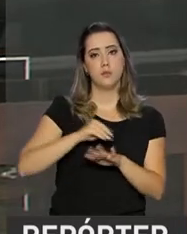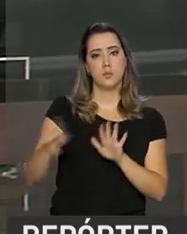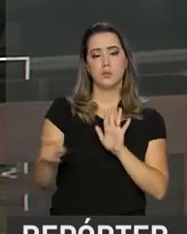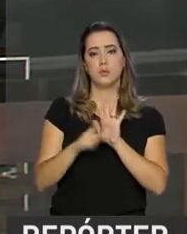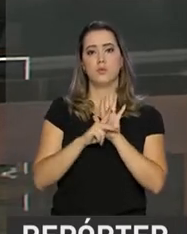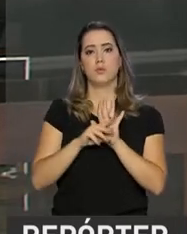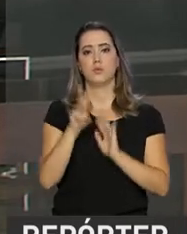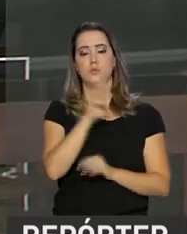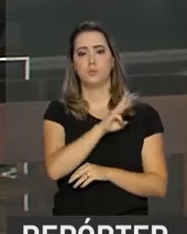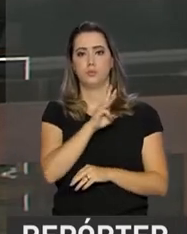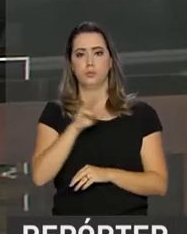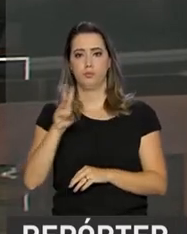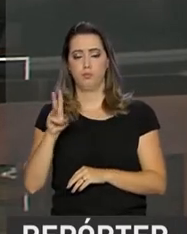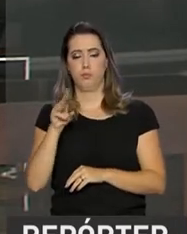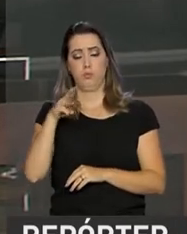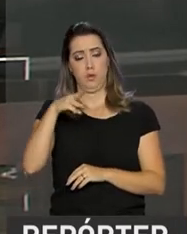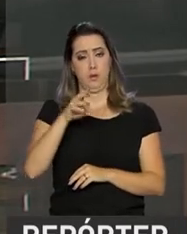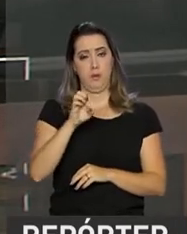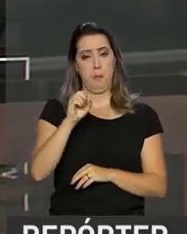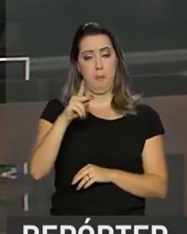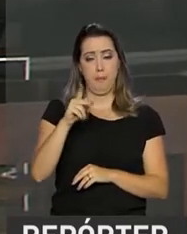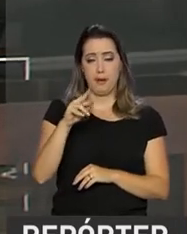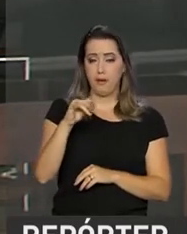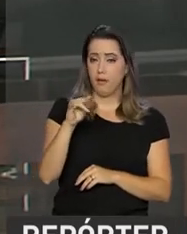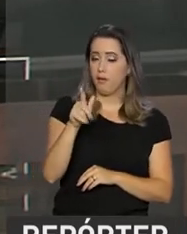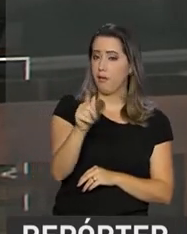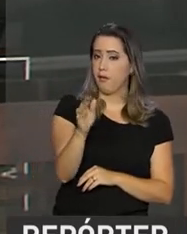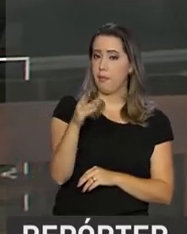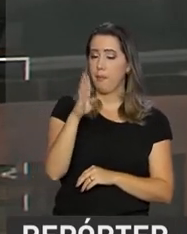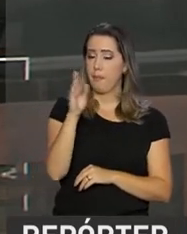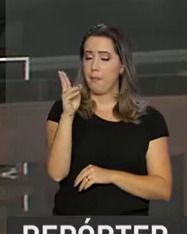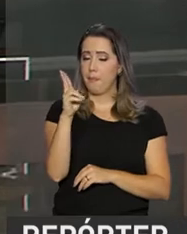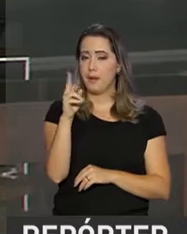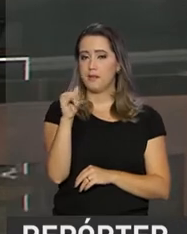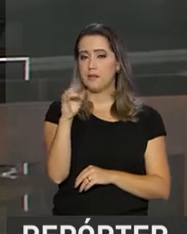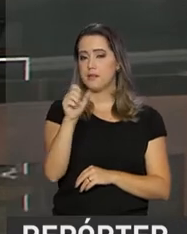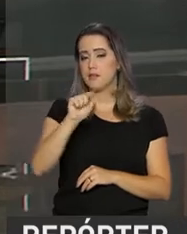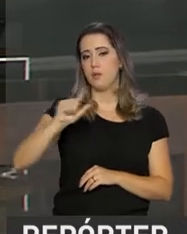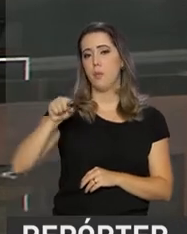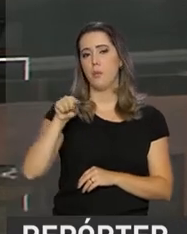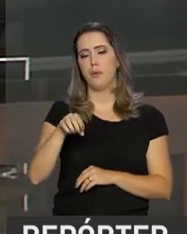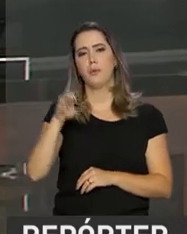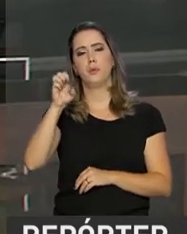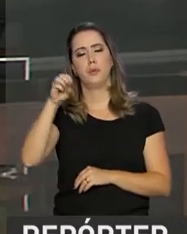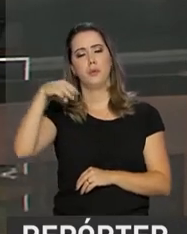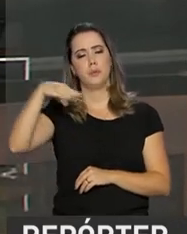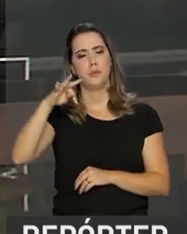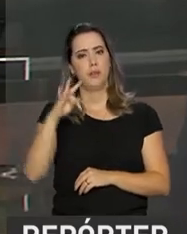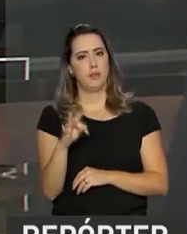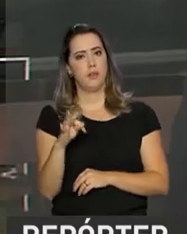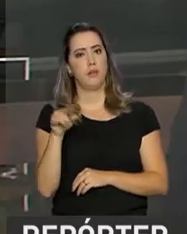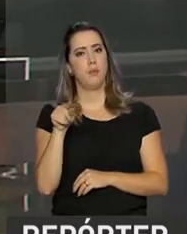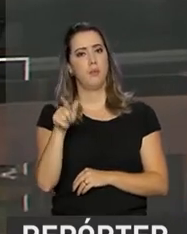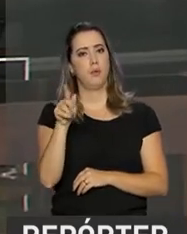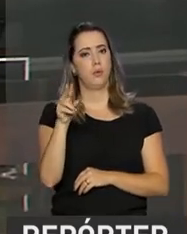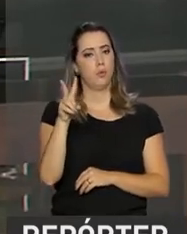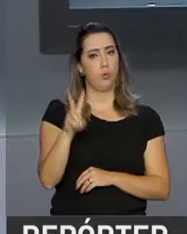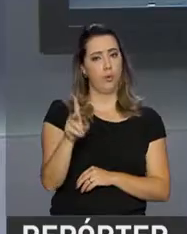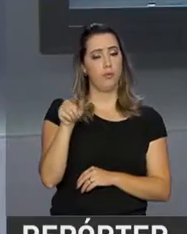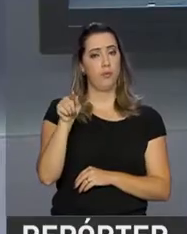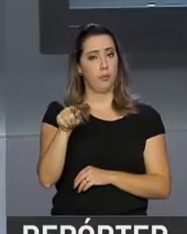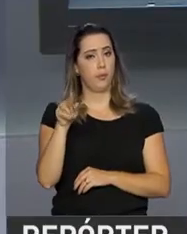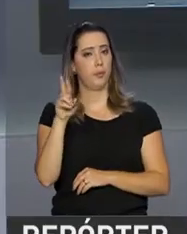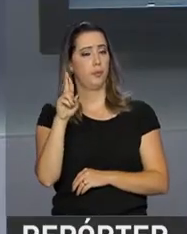www.empregabrasil.mte.gov.br Eu volto com você, Roberto.